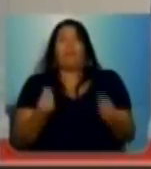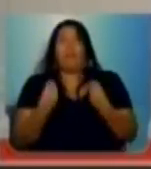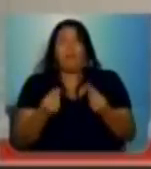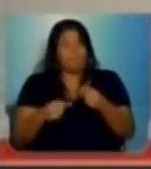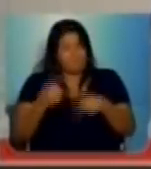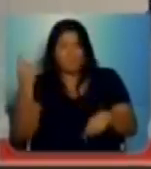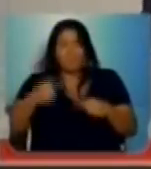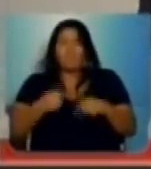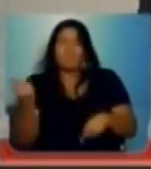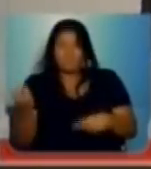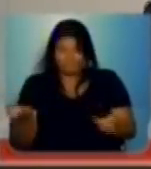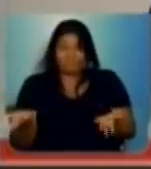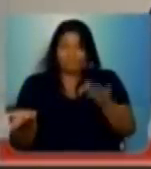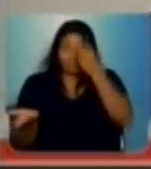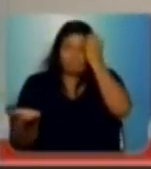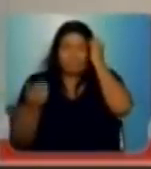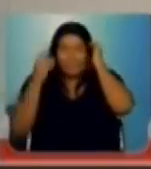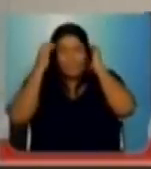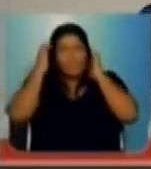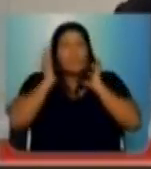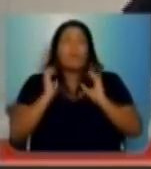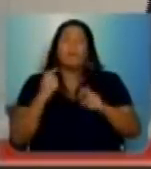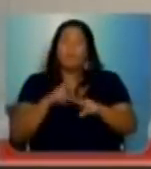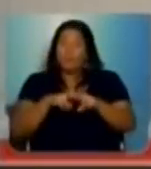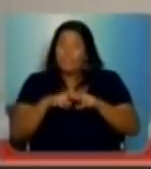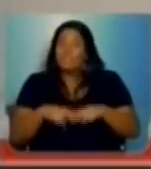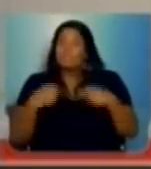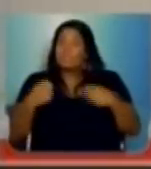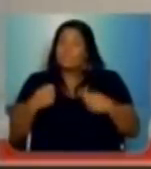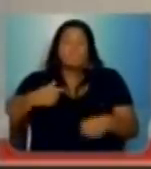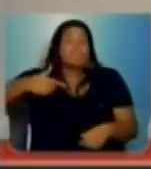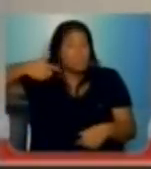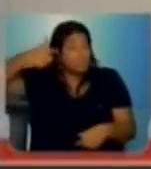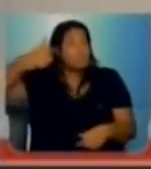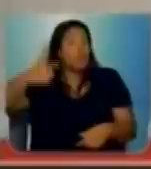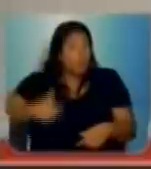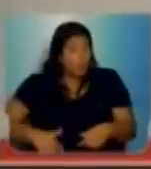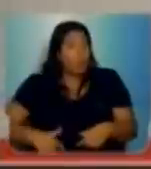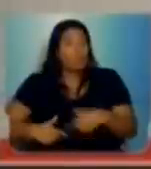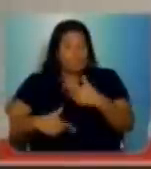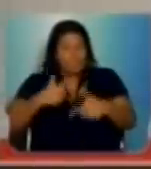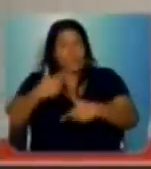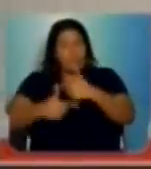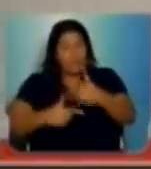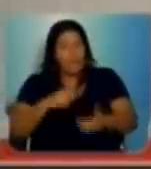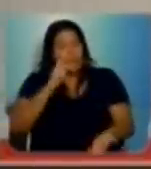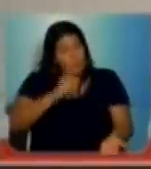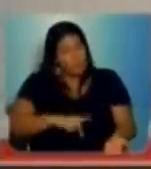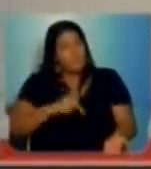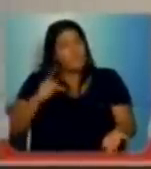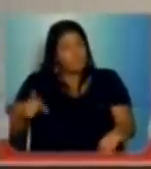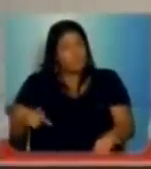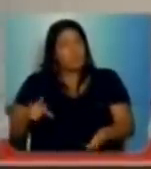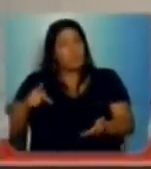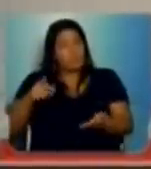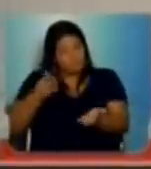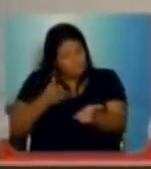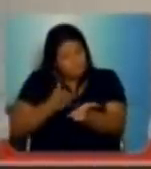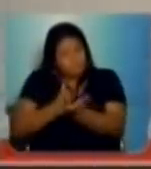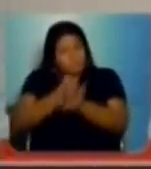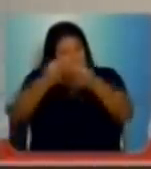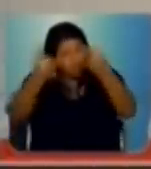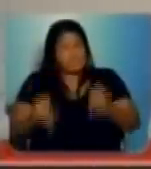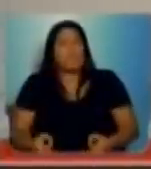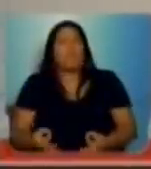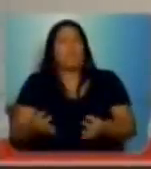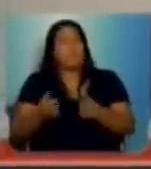FATECs. Então, nós temos que recompor a carreira dos servidores e professores das FATECs e